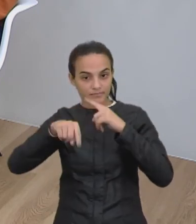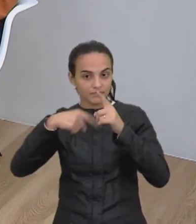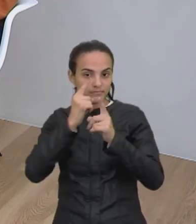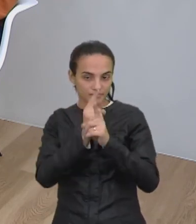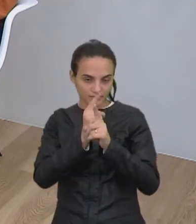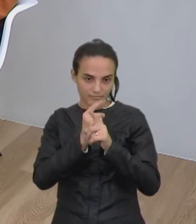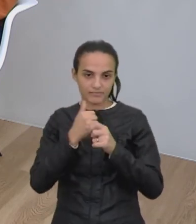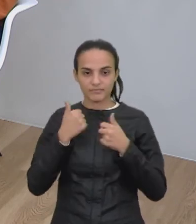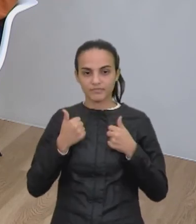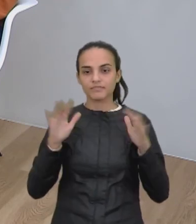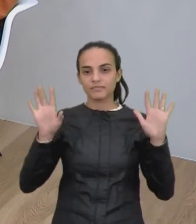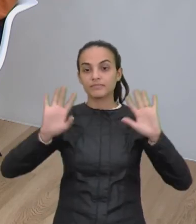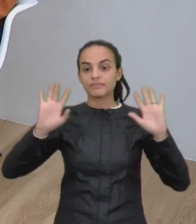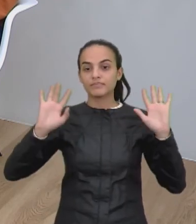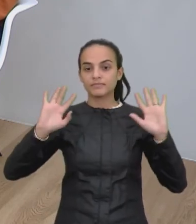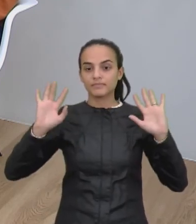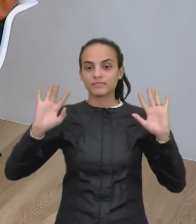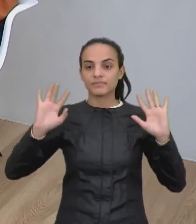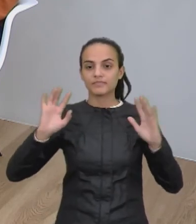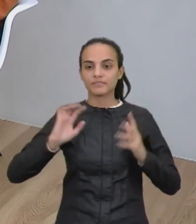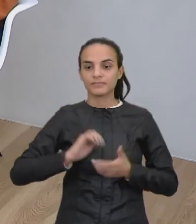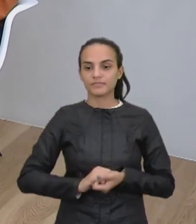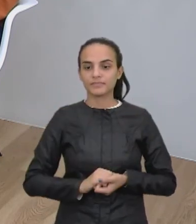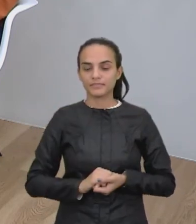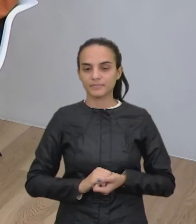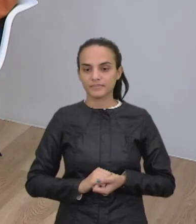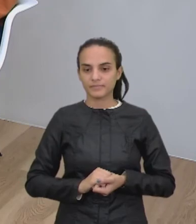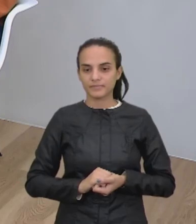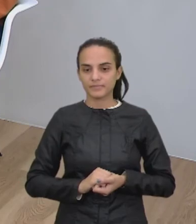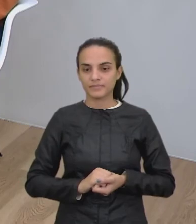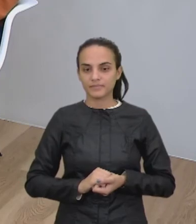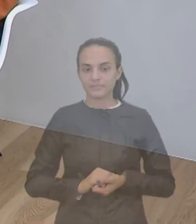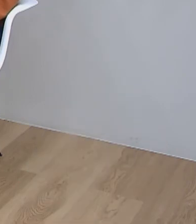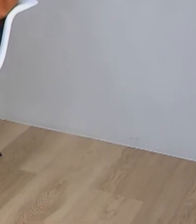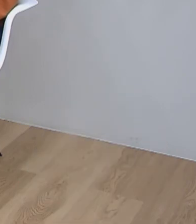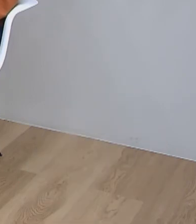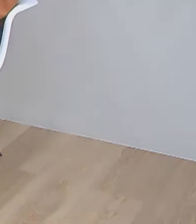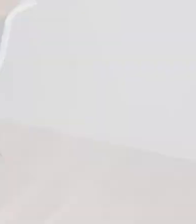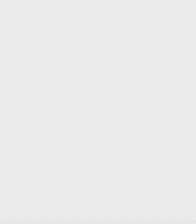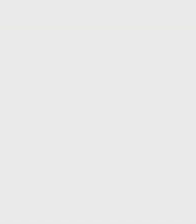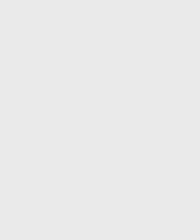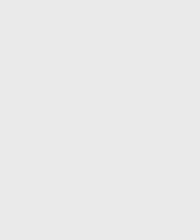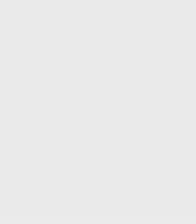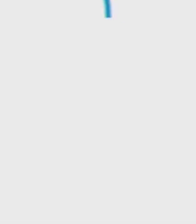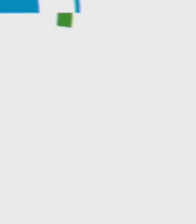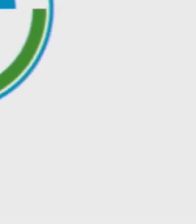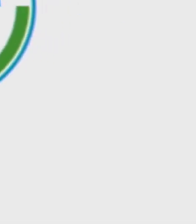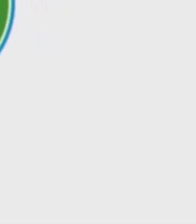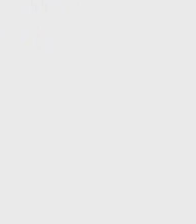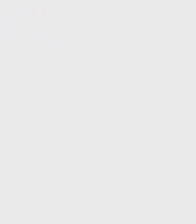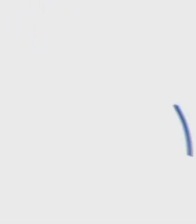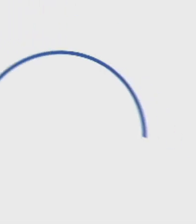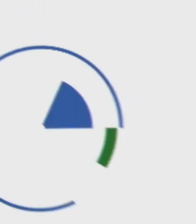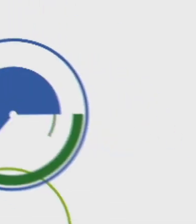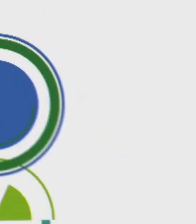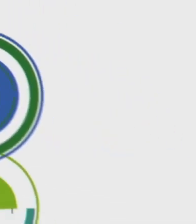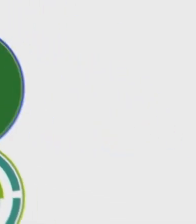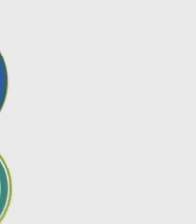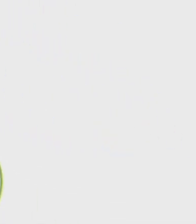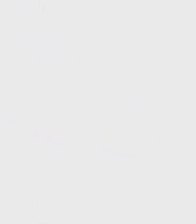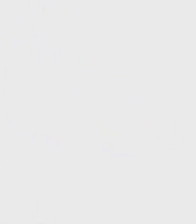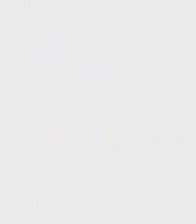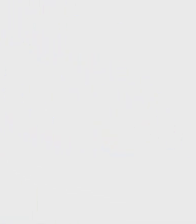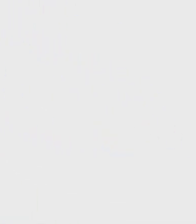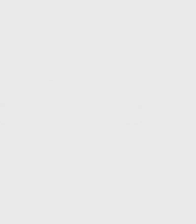próxima aula. Até mais, pessoal. Tchau, tchau. Até a próxima. Tchau, tchau.